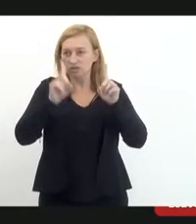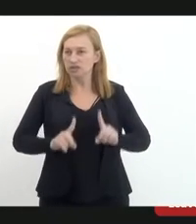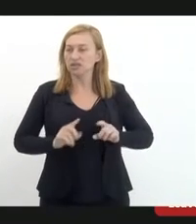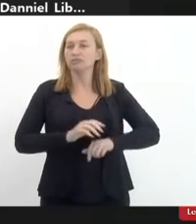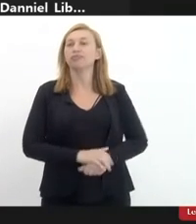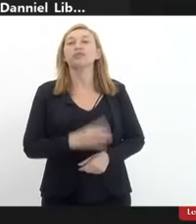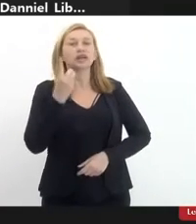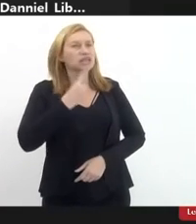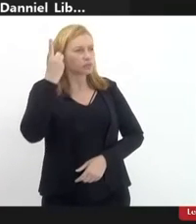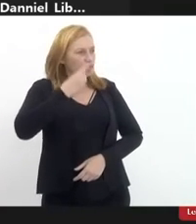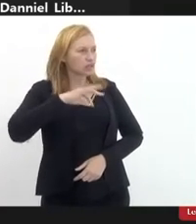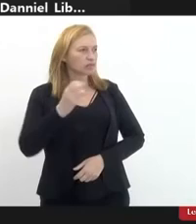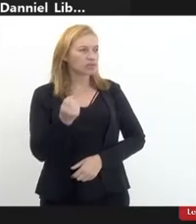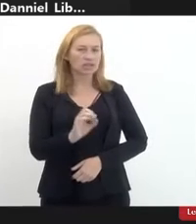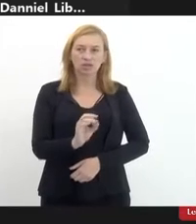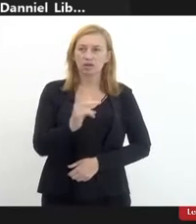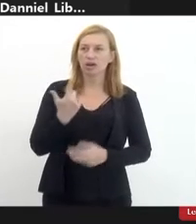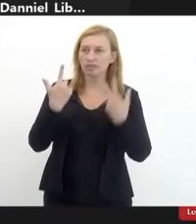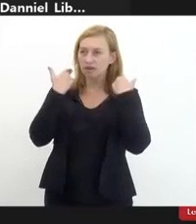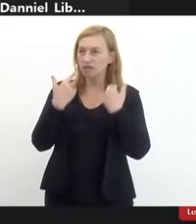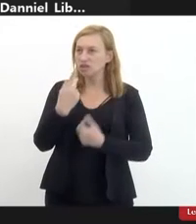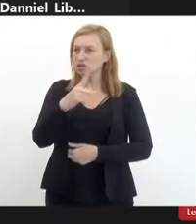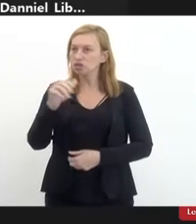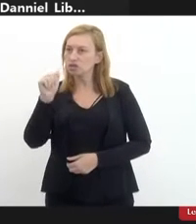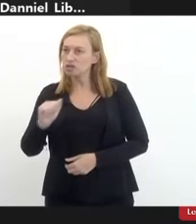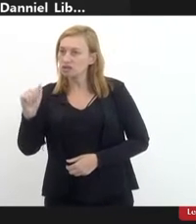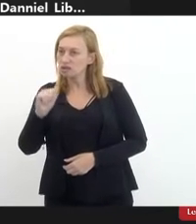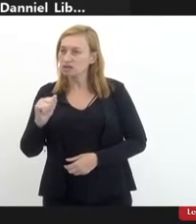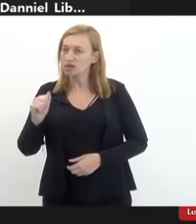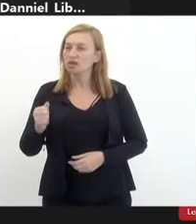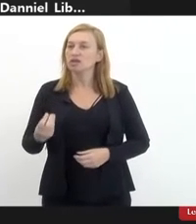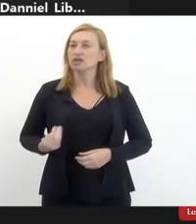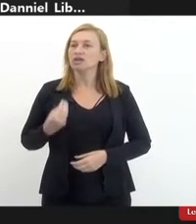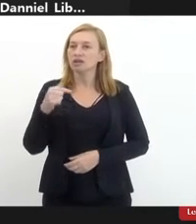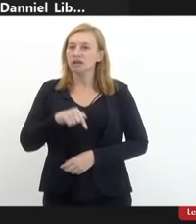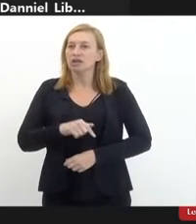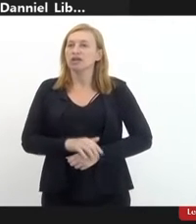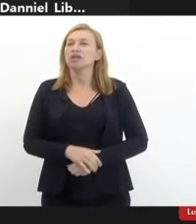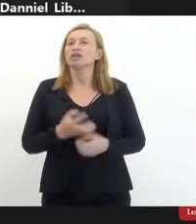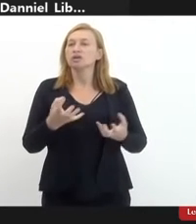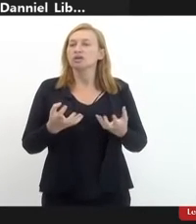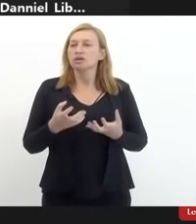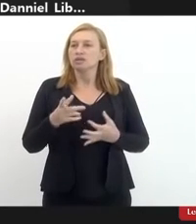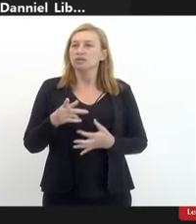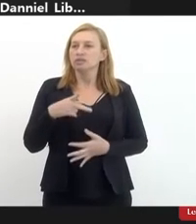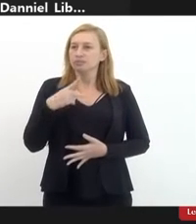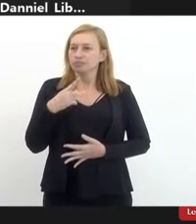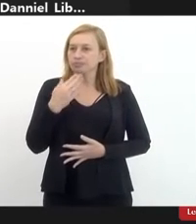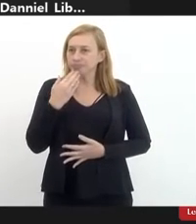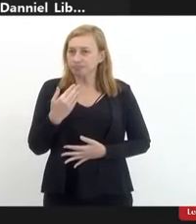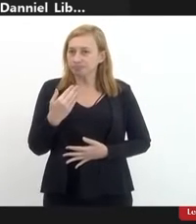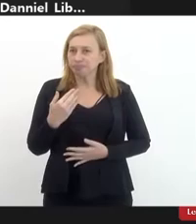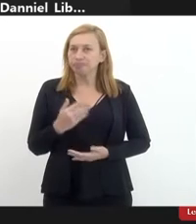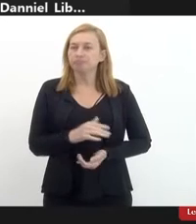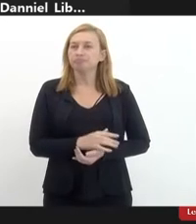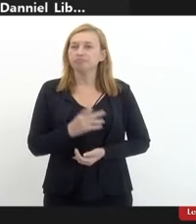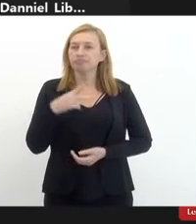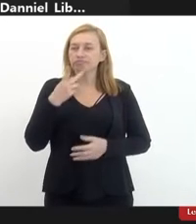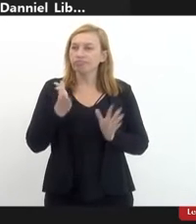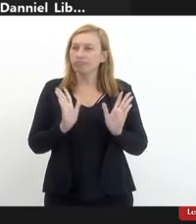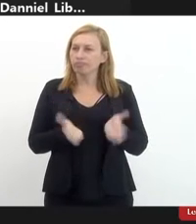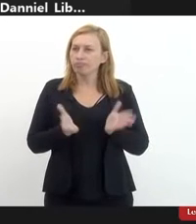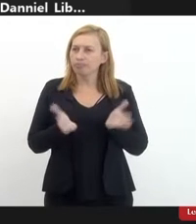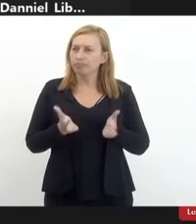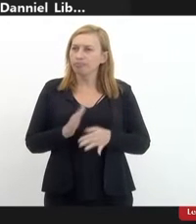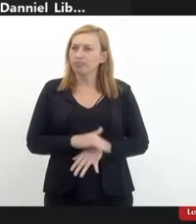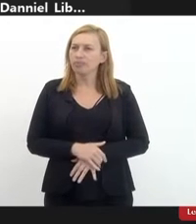Deputado Marcelo Cicabeleireiro, sua assessoria também presente. Eu quero passar a palavra agora para